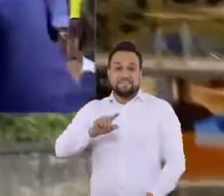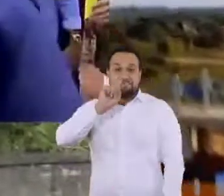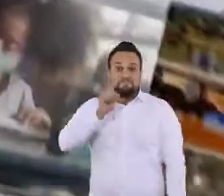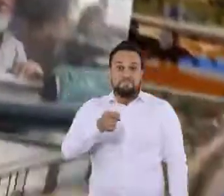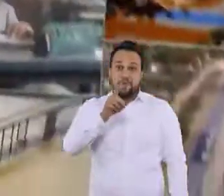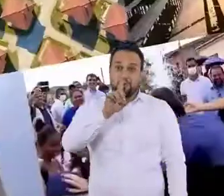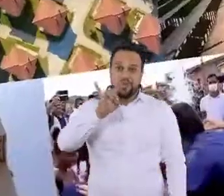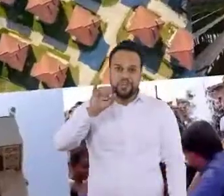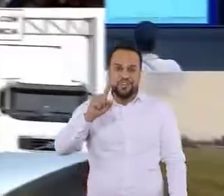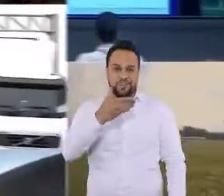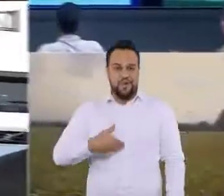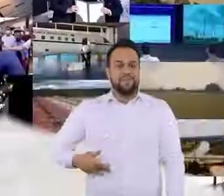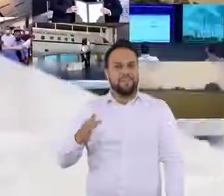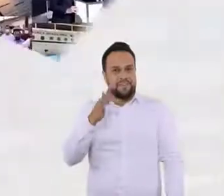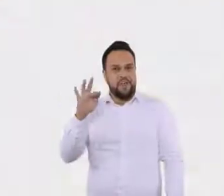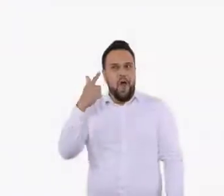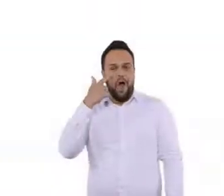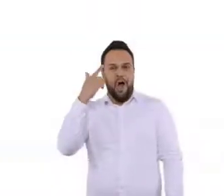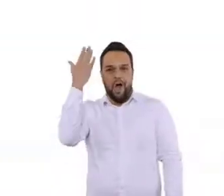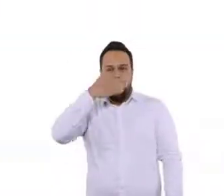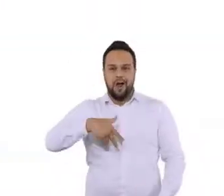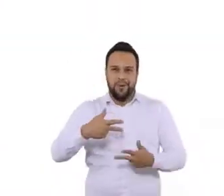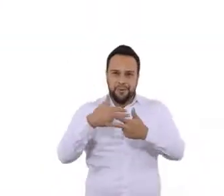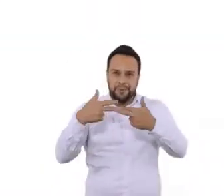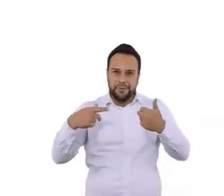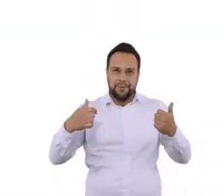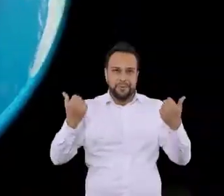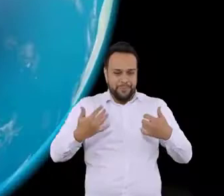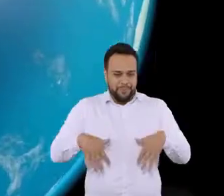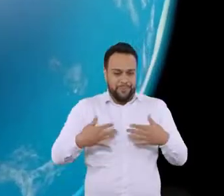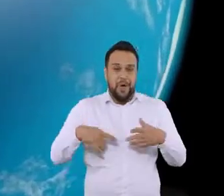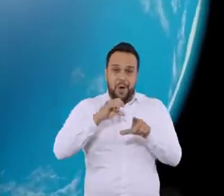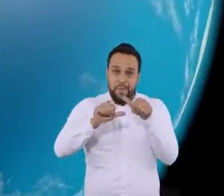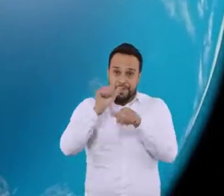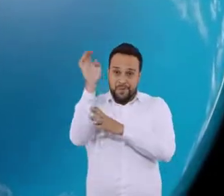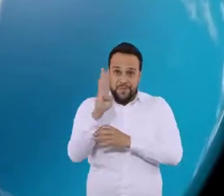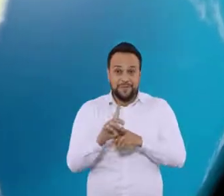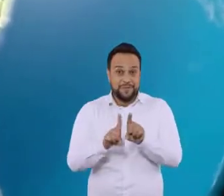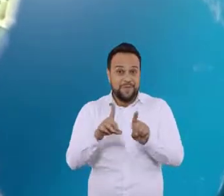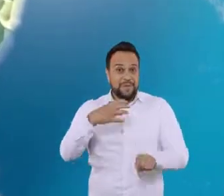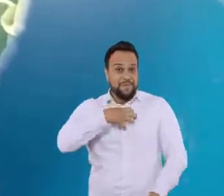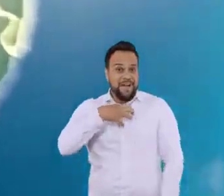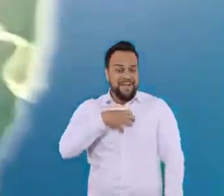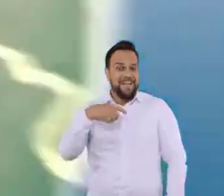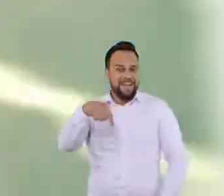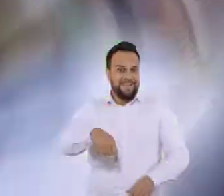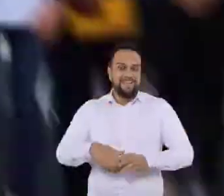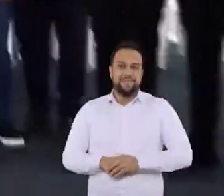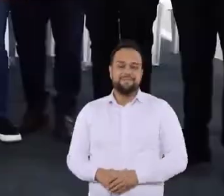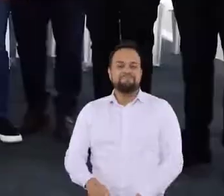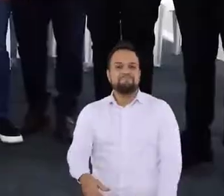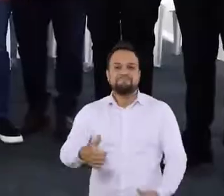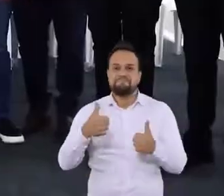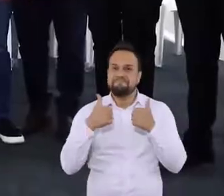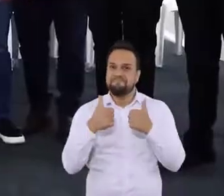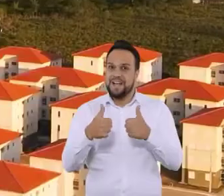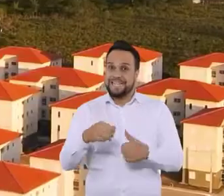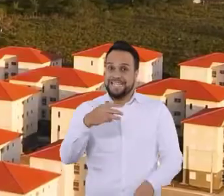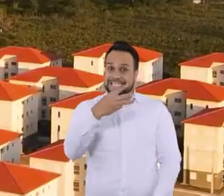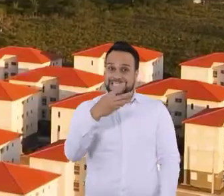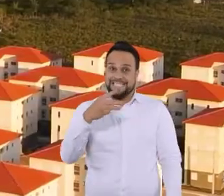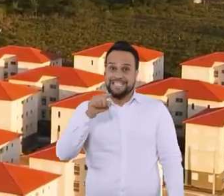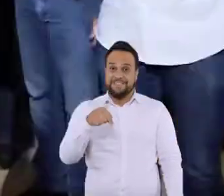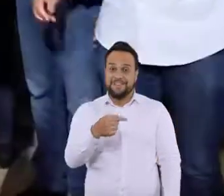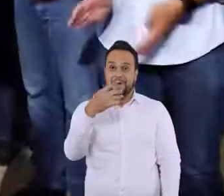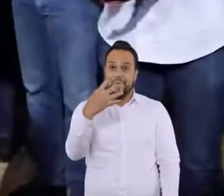Mil dias de governo federal e olha quanta coisa mudou no Brasil e aqui, na Bahia. Olha que massa ver